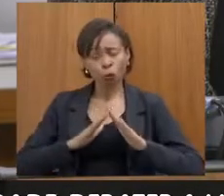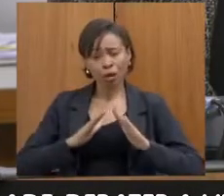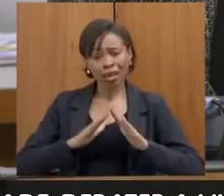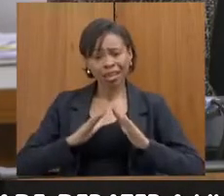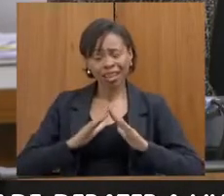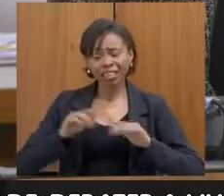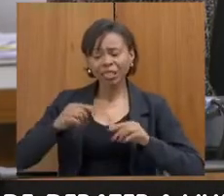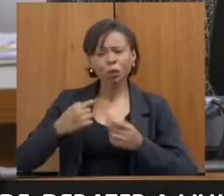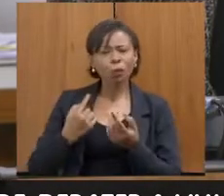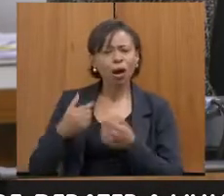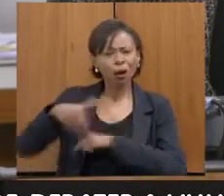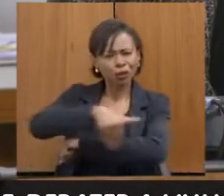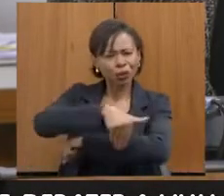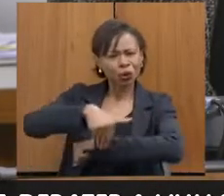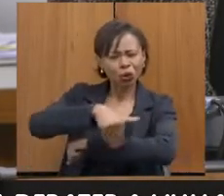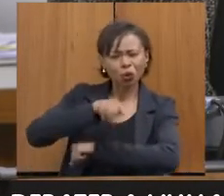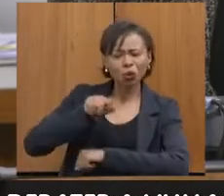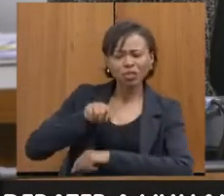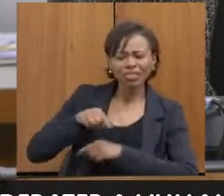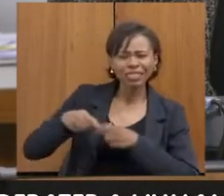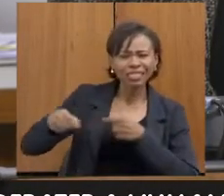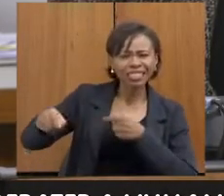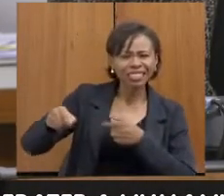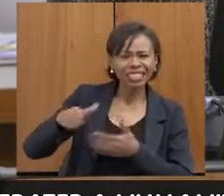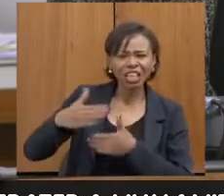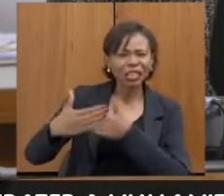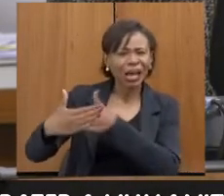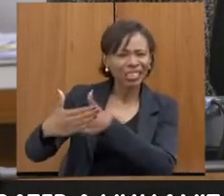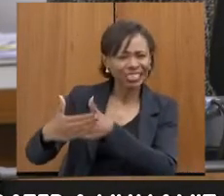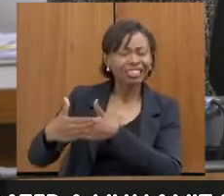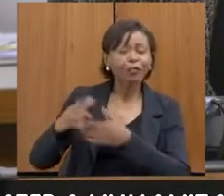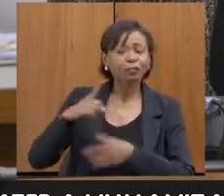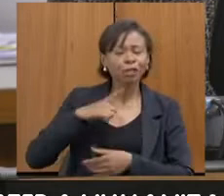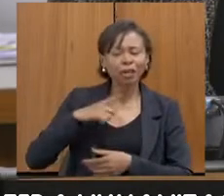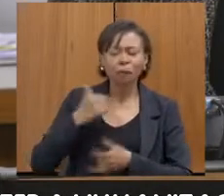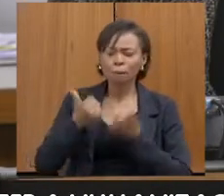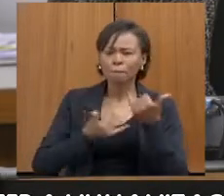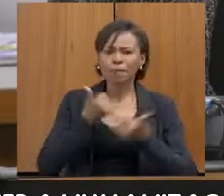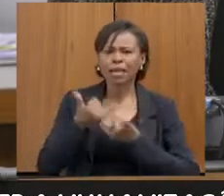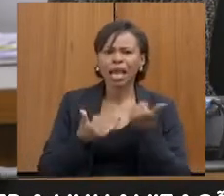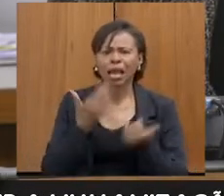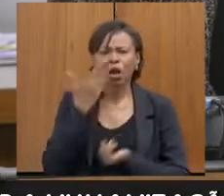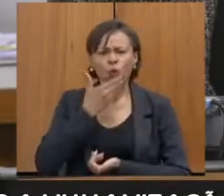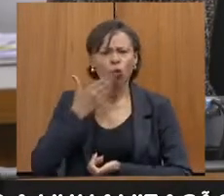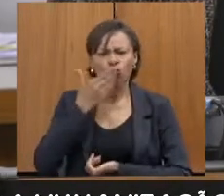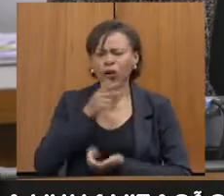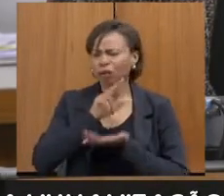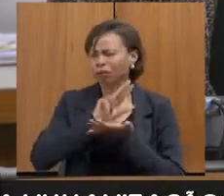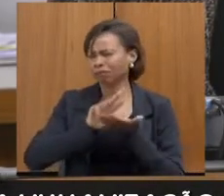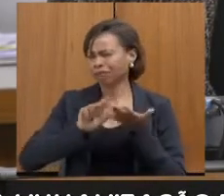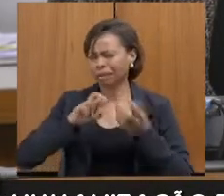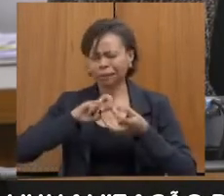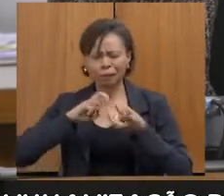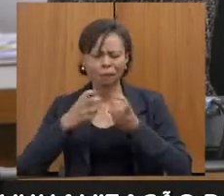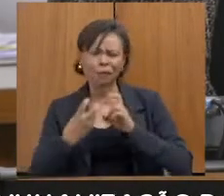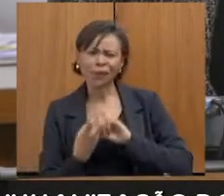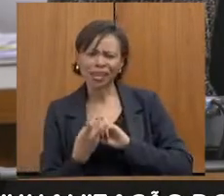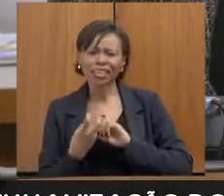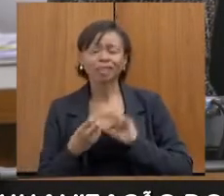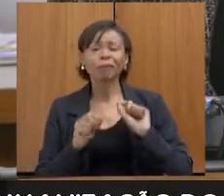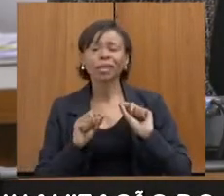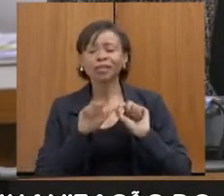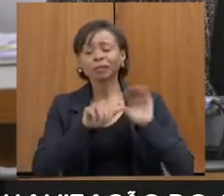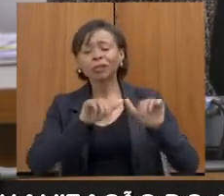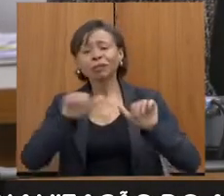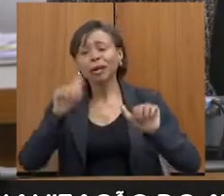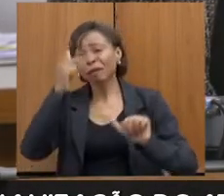brinquedo, pipoca, algodão doce e teve capoeira. Então, para trazer a comunidade para a